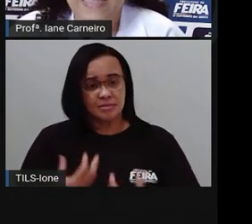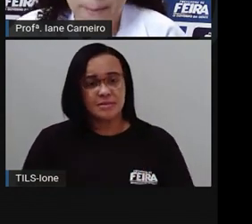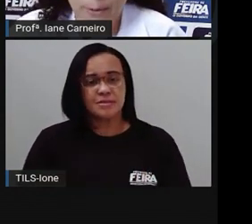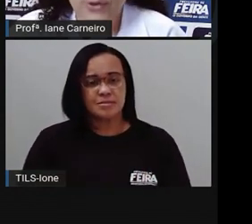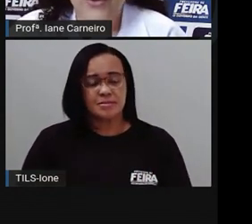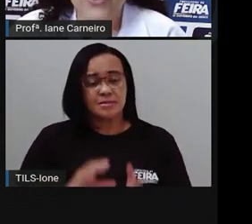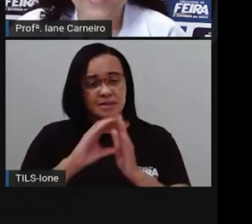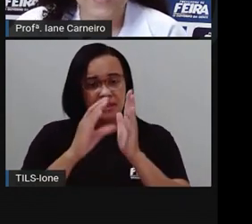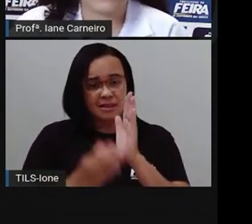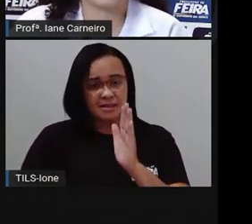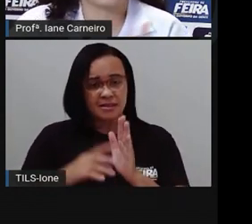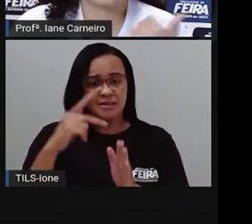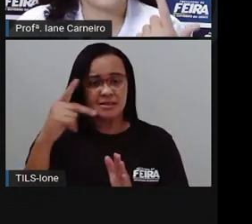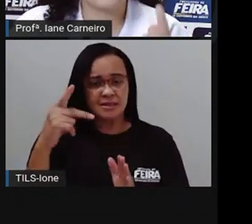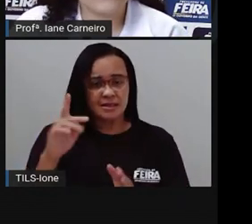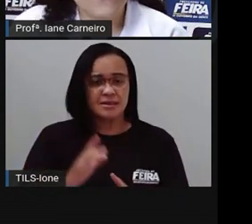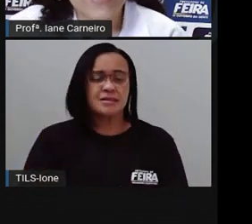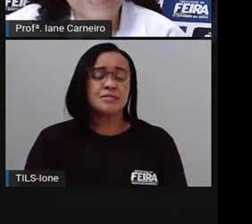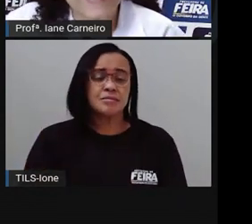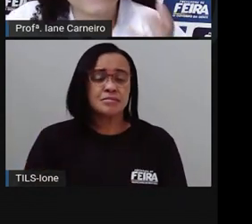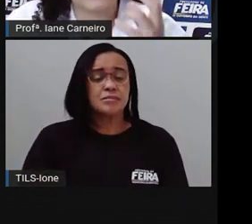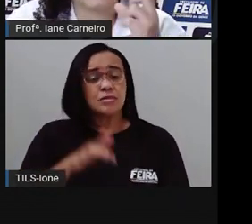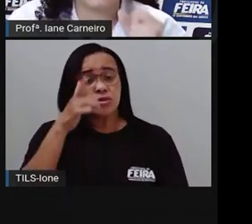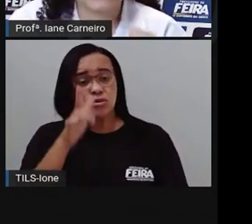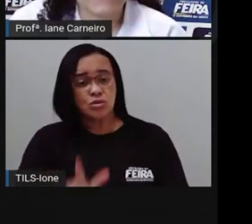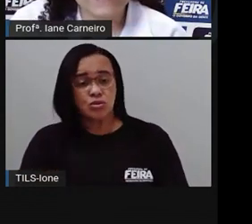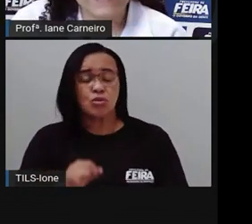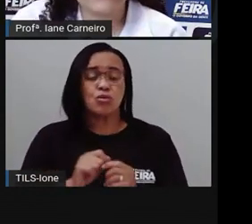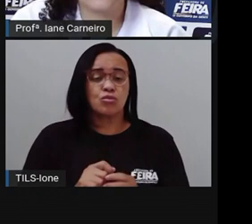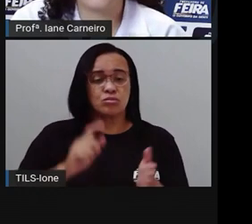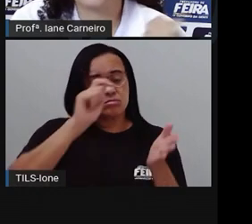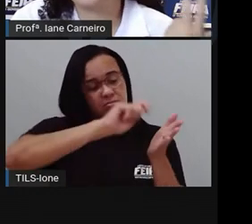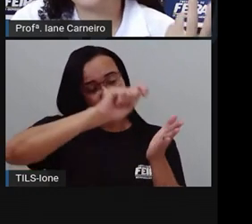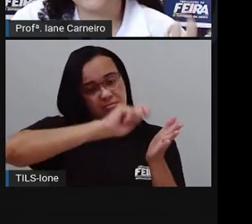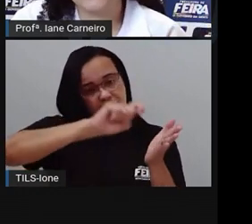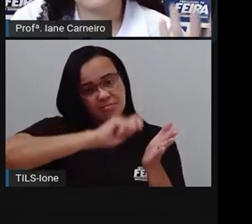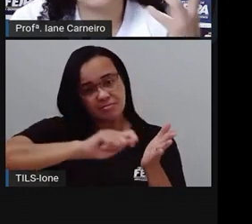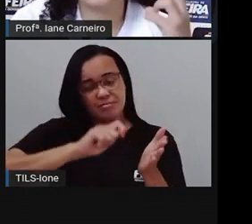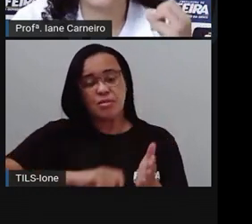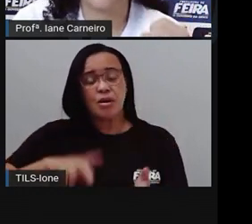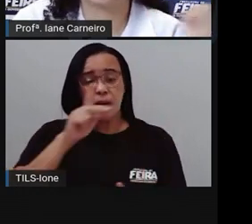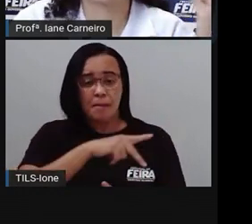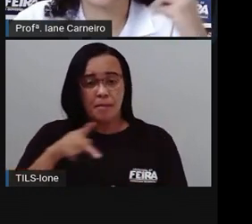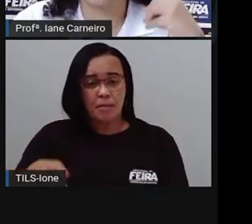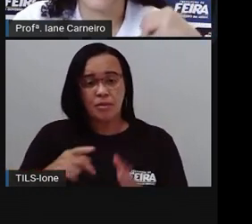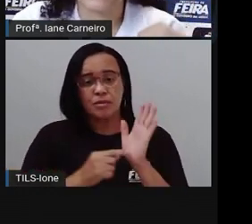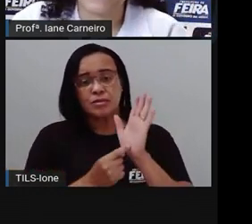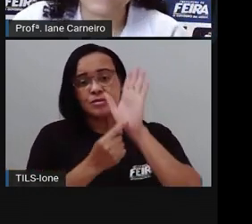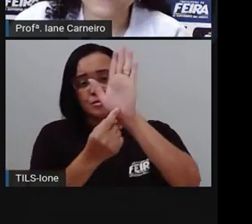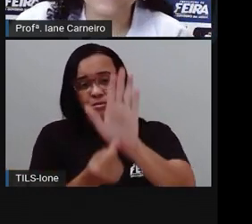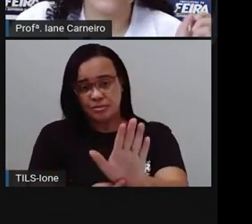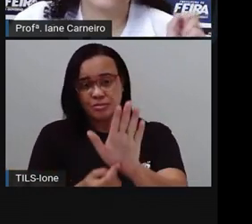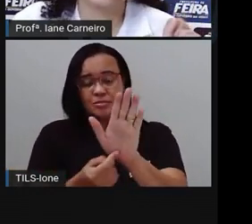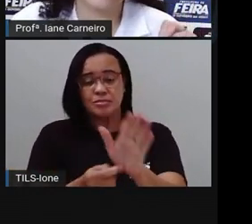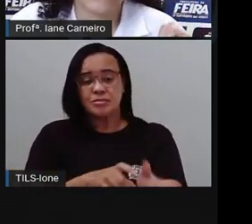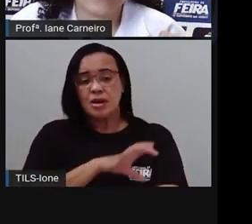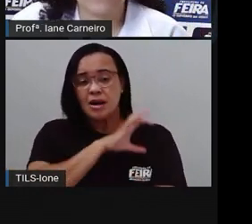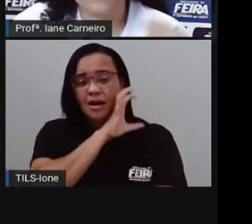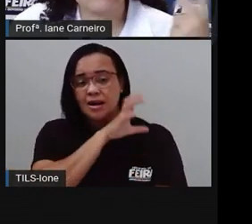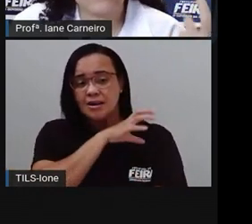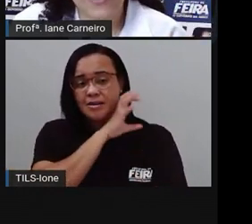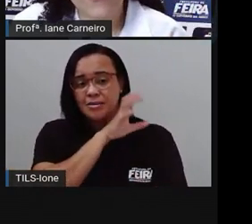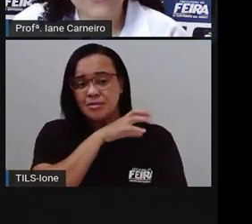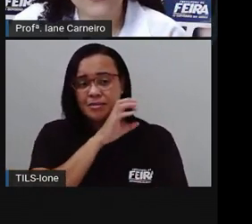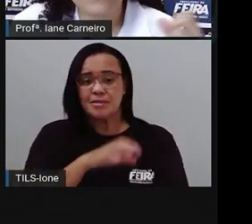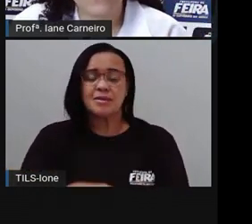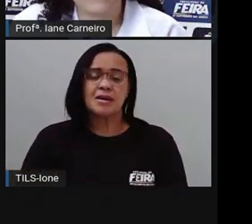E aí a Pró trouxe aqui, ó, mais uma vez a escrita, né, do nome desses animais que aparecem no poema